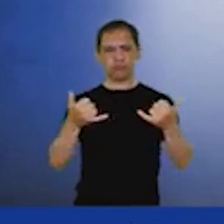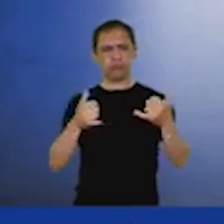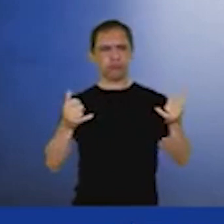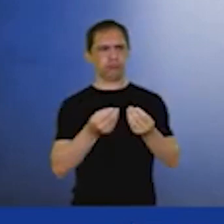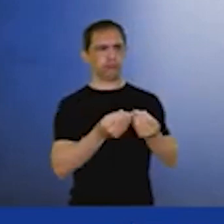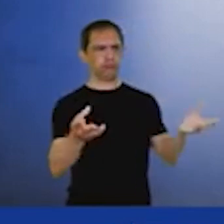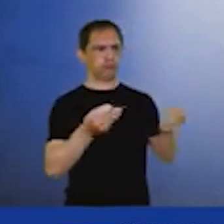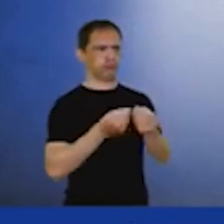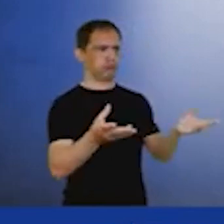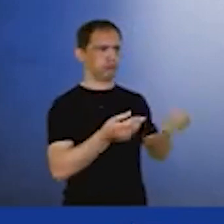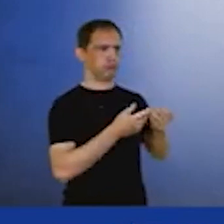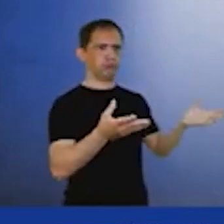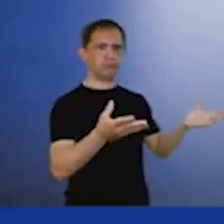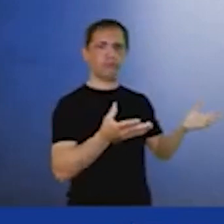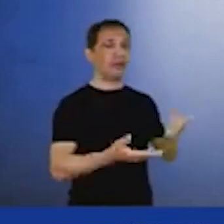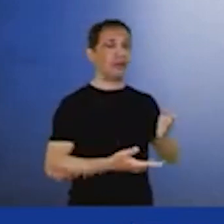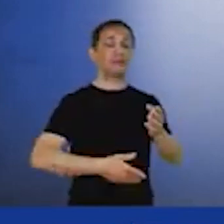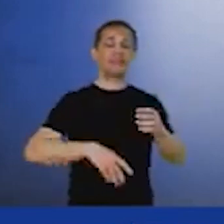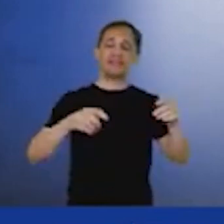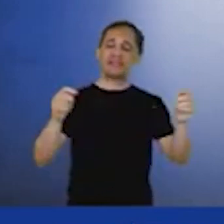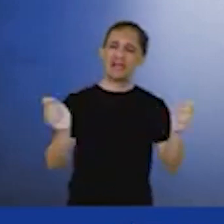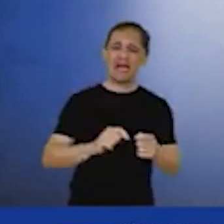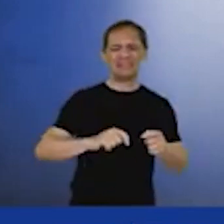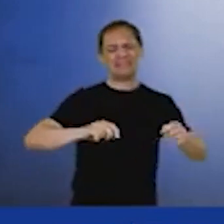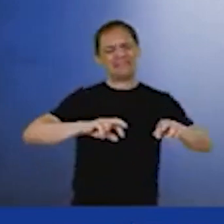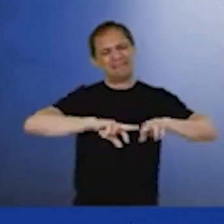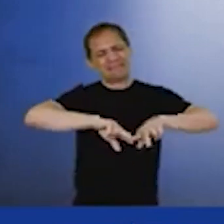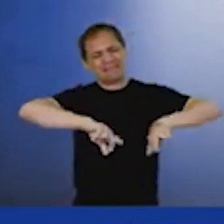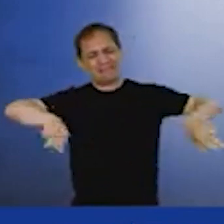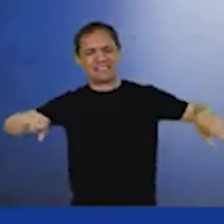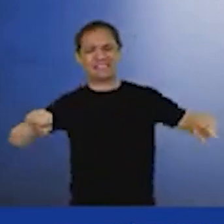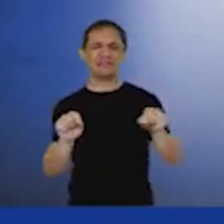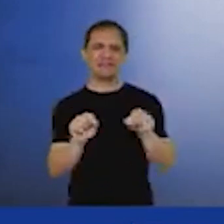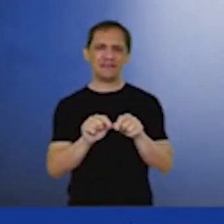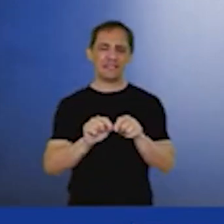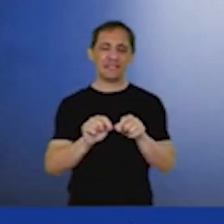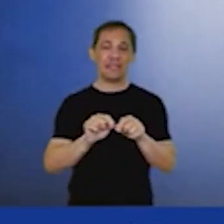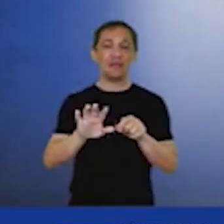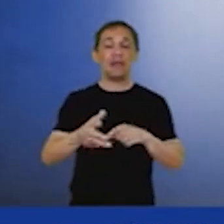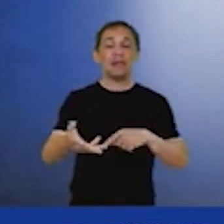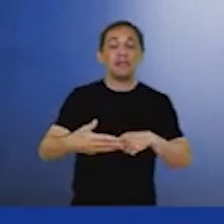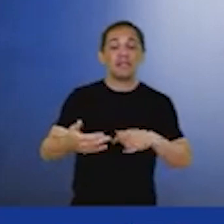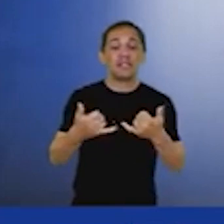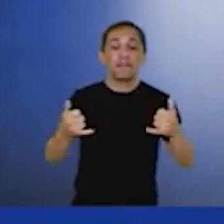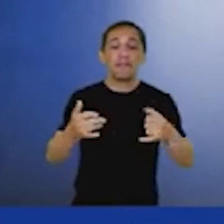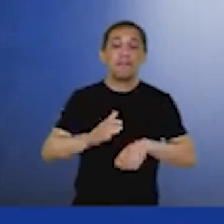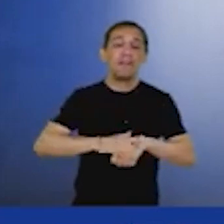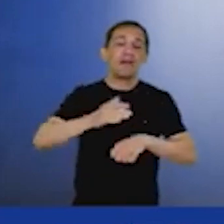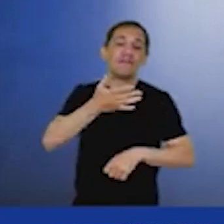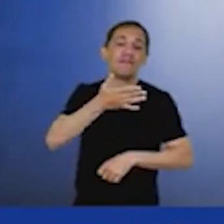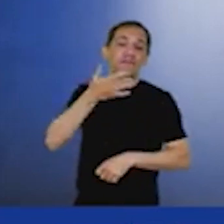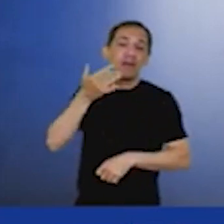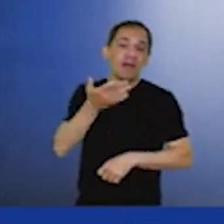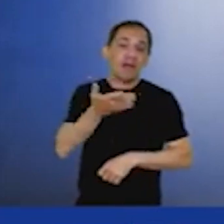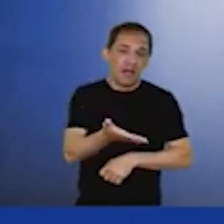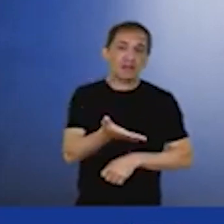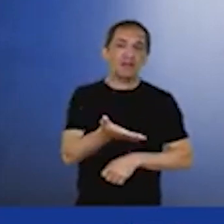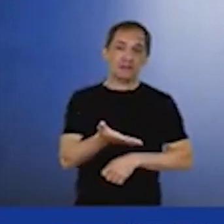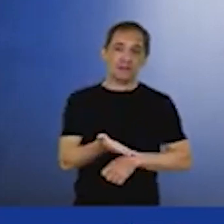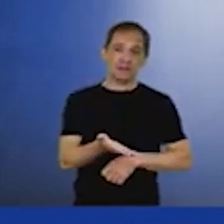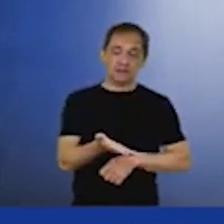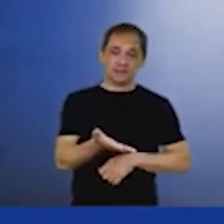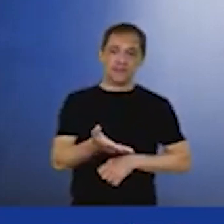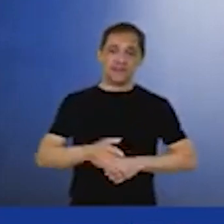Tem uma miríade de coisas que você pode fazer e a eficiência energética é a mais fácil delas, né? Implementar medidas de eficiência